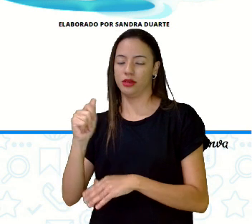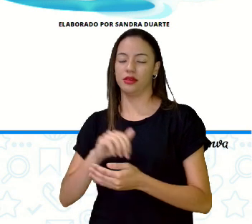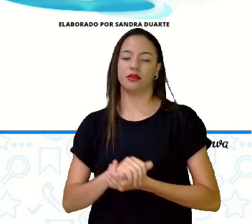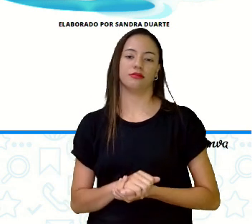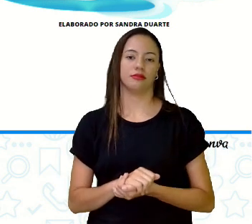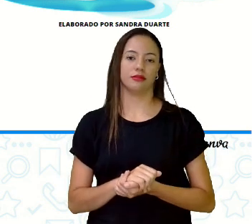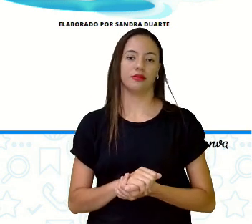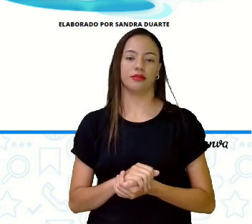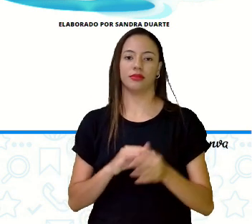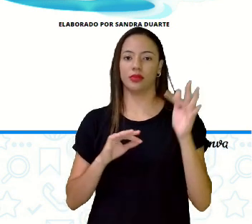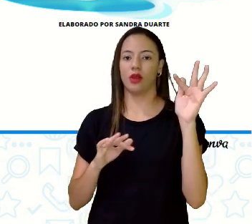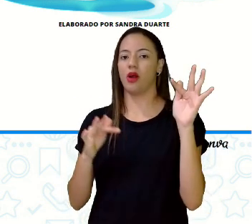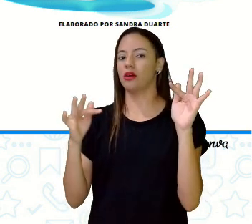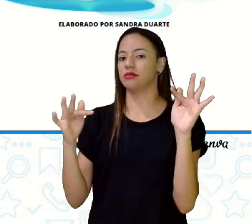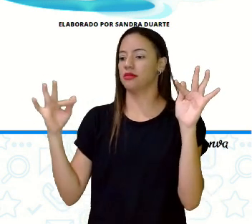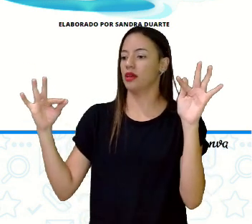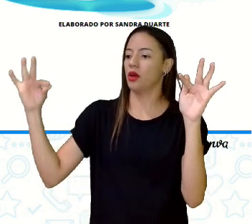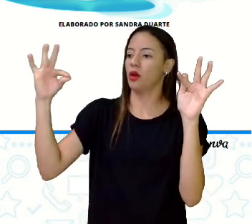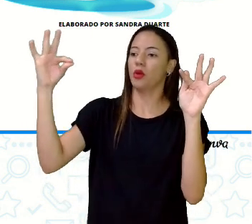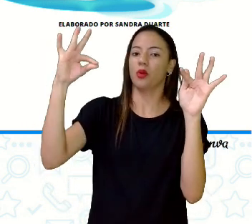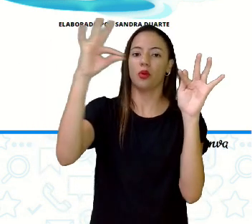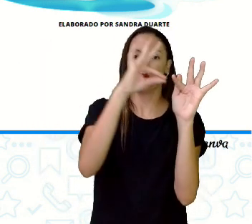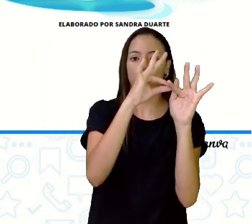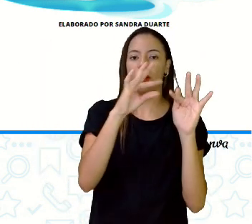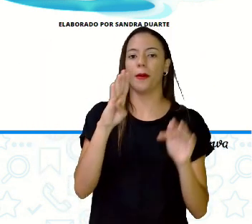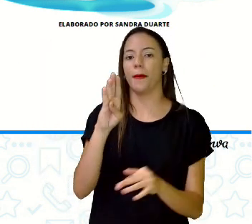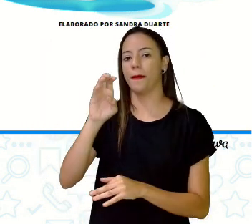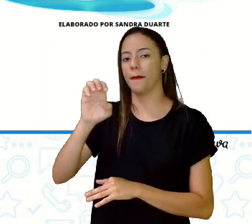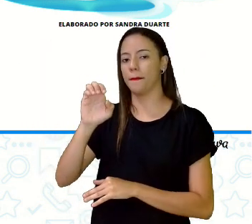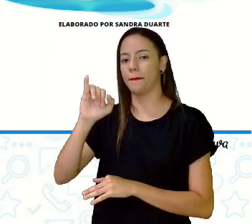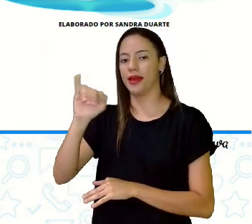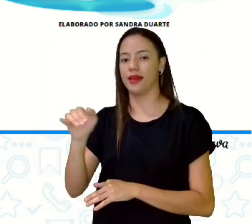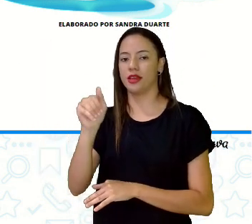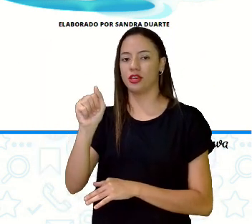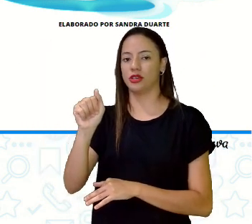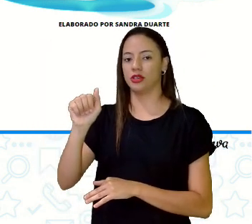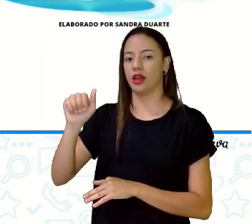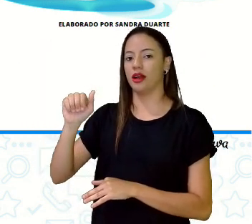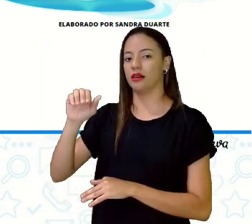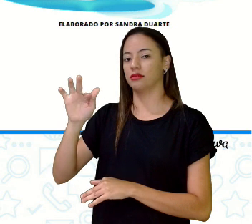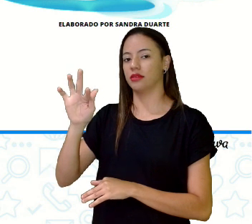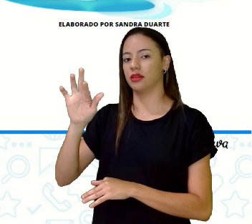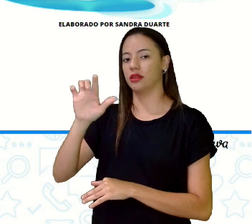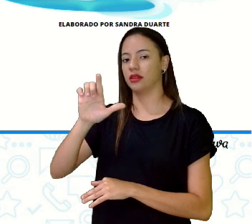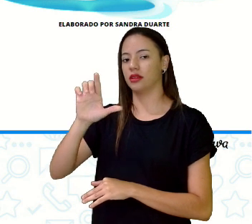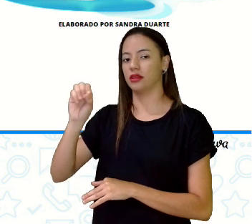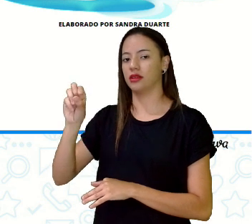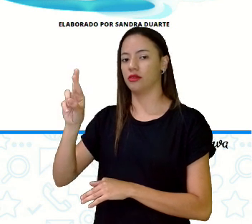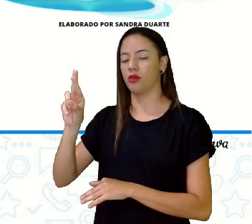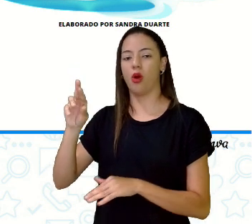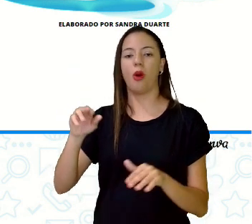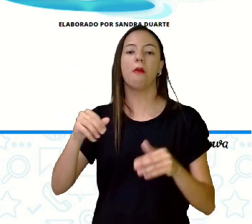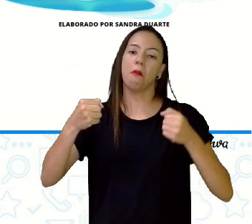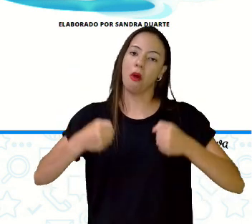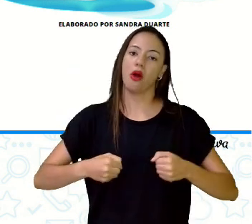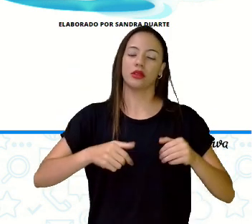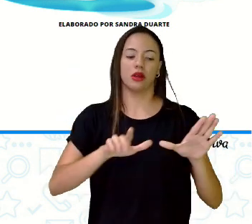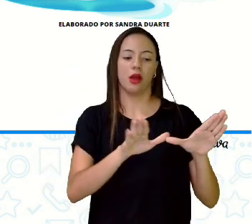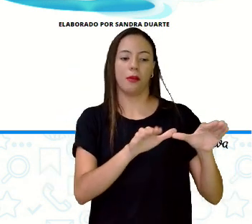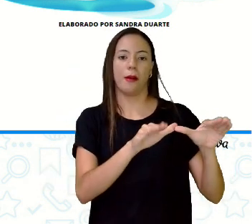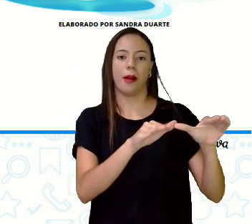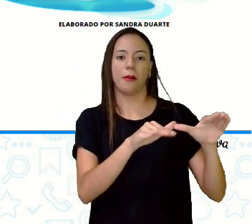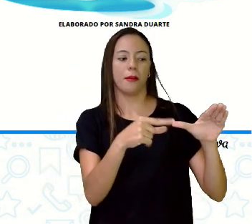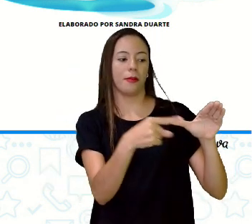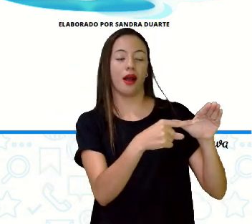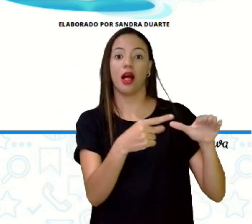esse eu tinha uma ideia. Eu não sabia quantas vezes, mas eu tinha uma ideia desse. O beija-flor pode bater suas asas até